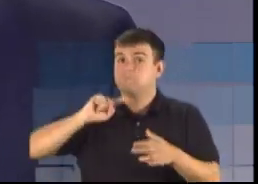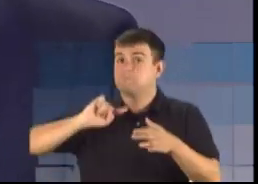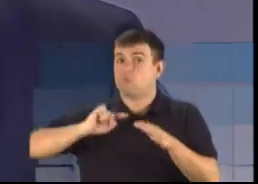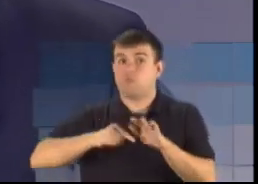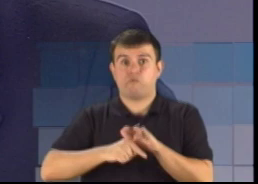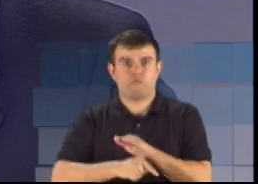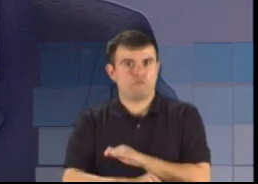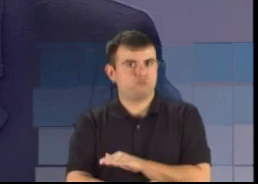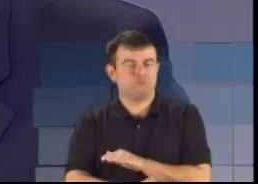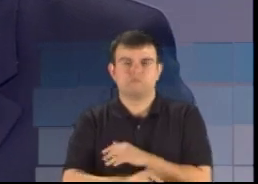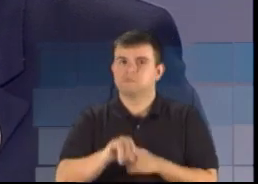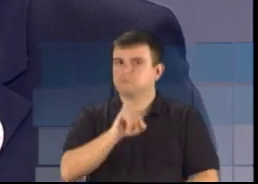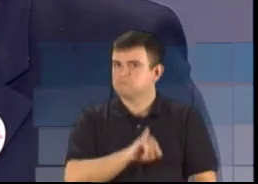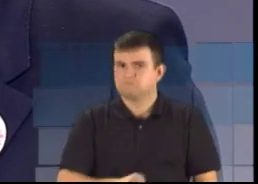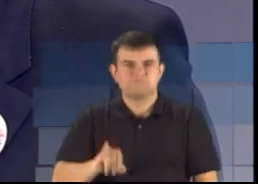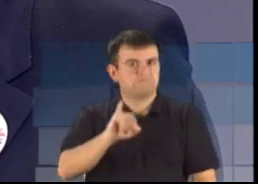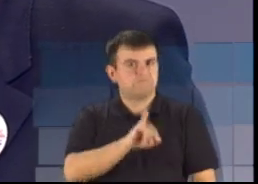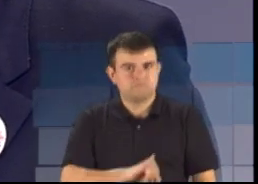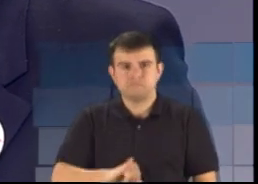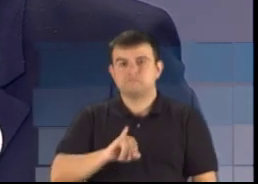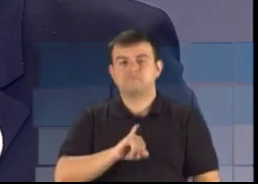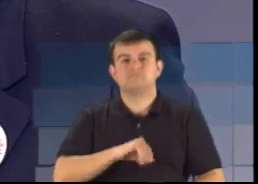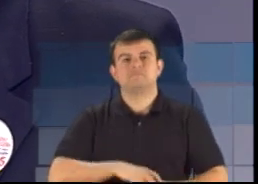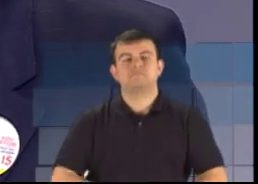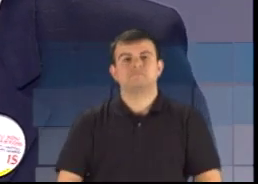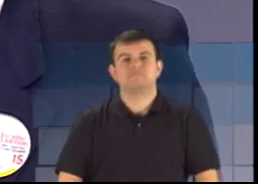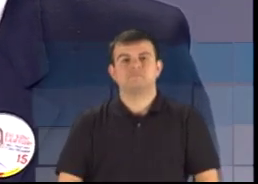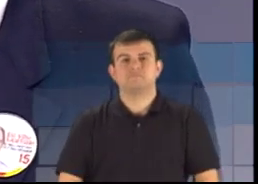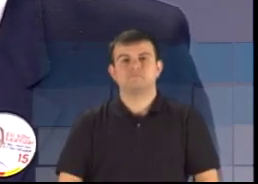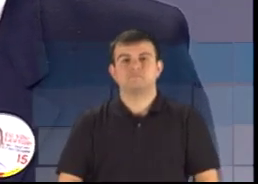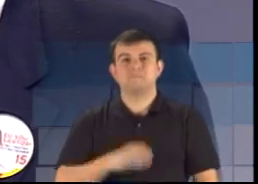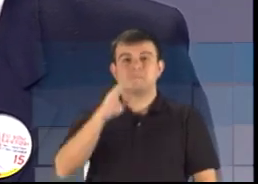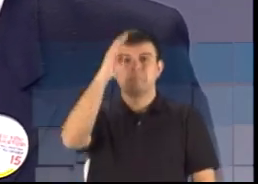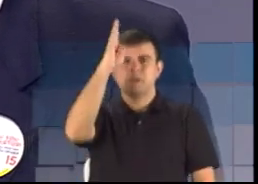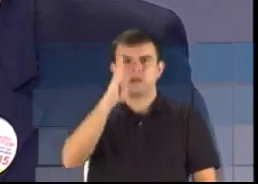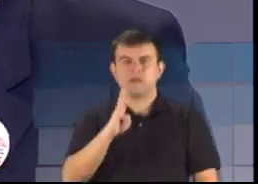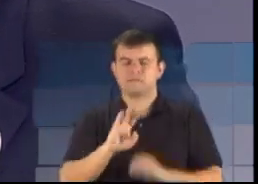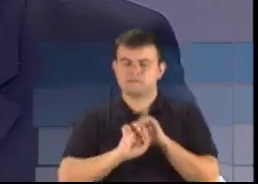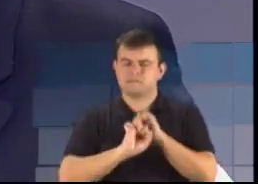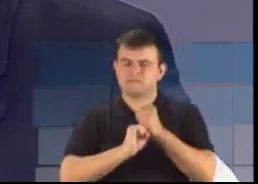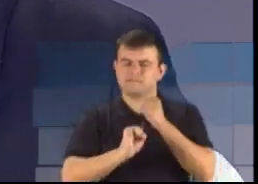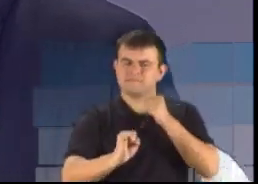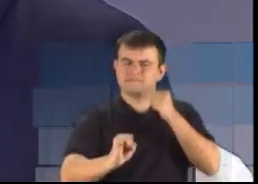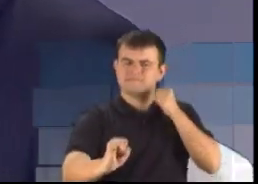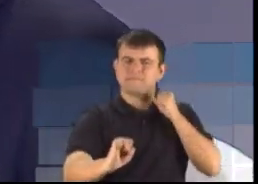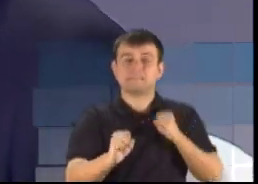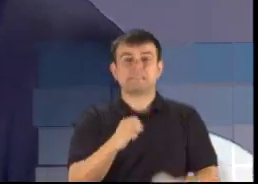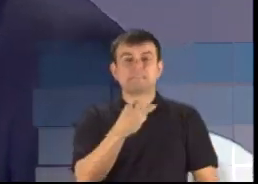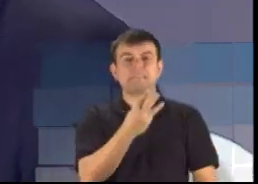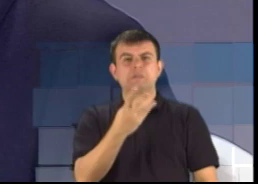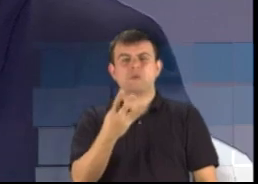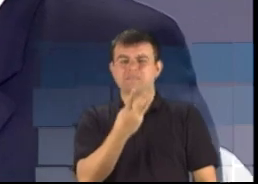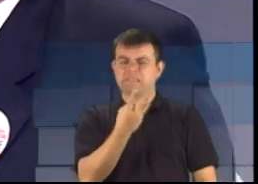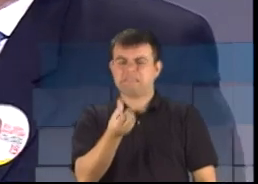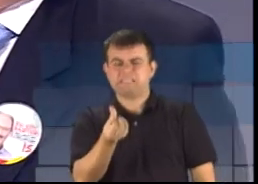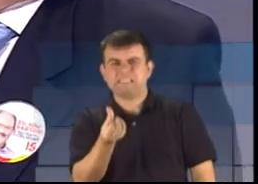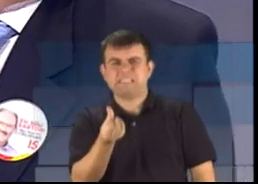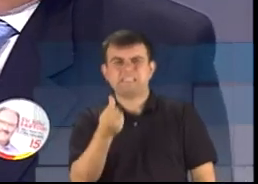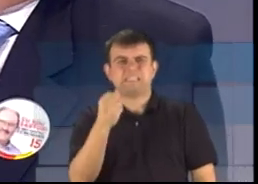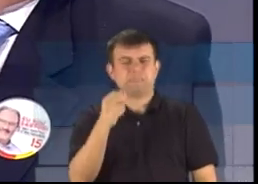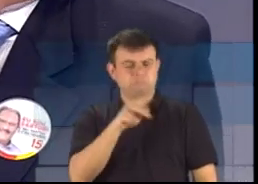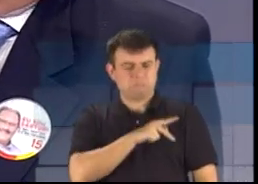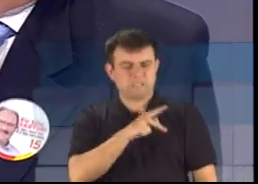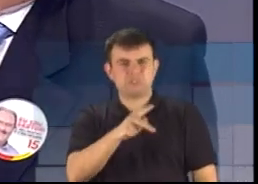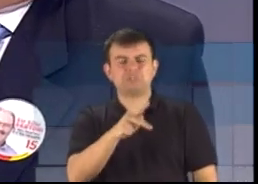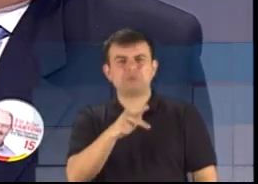Não é possível um país, da nossa dimensão, ter 34 a 36 partidos políticos, onde